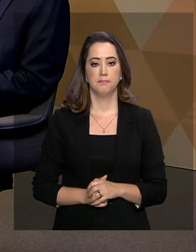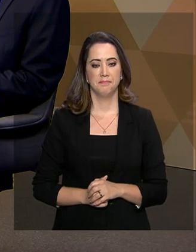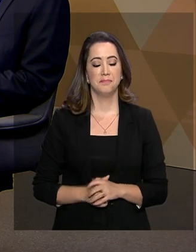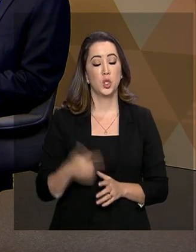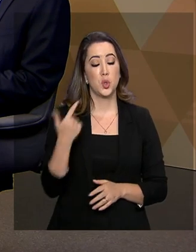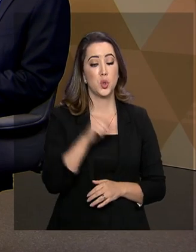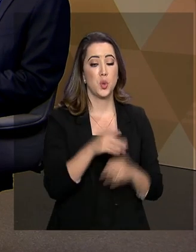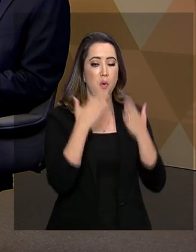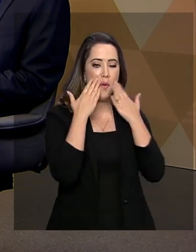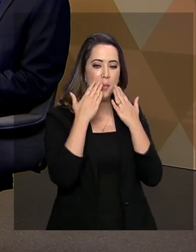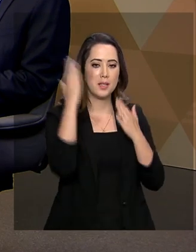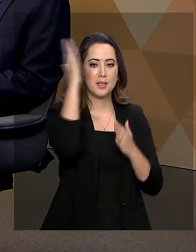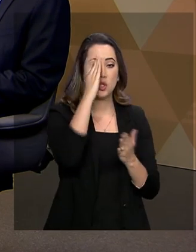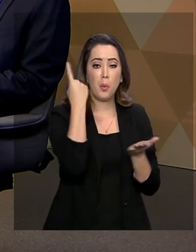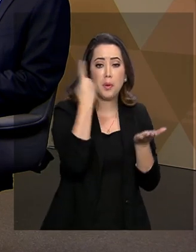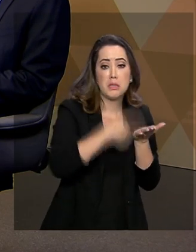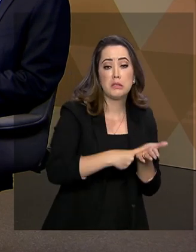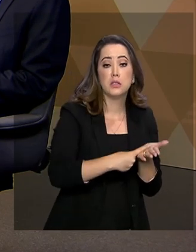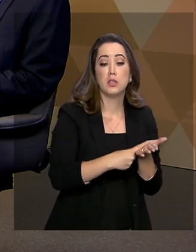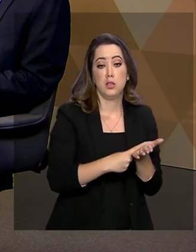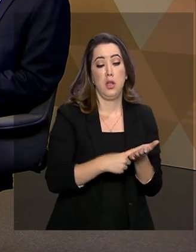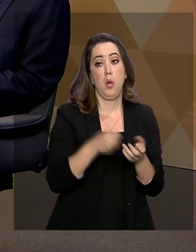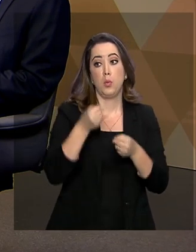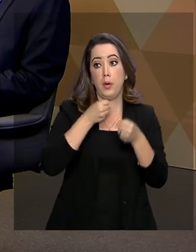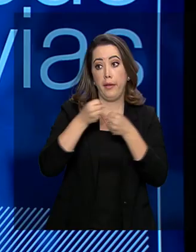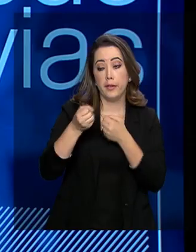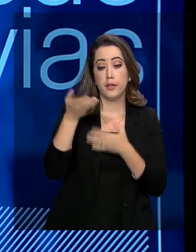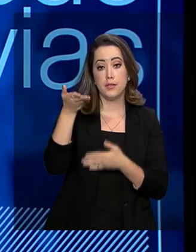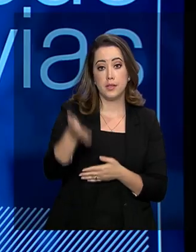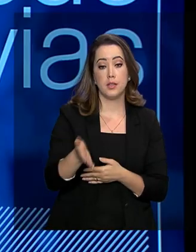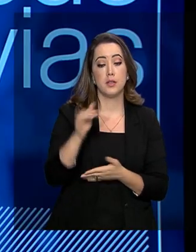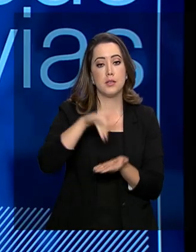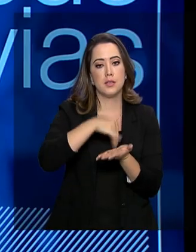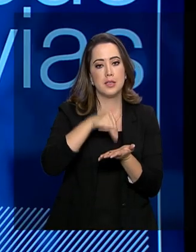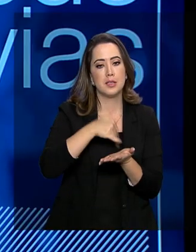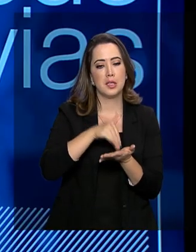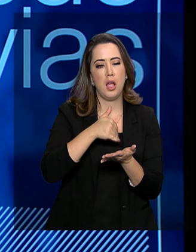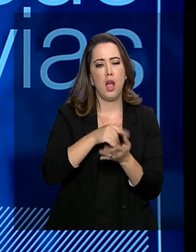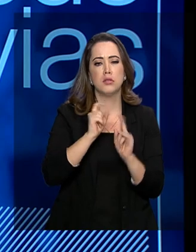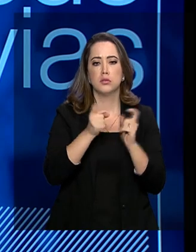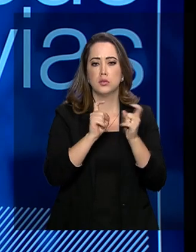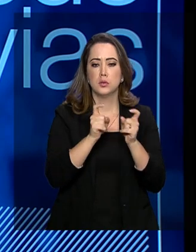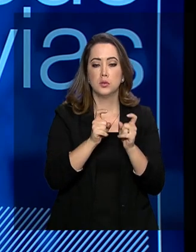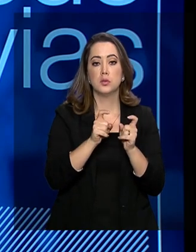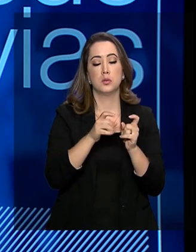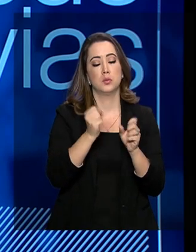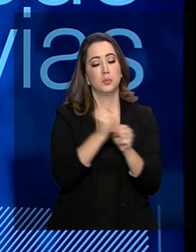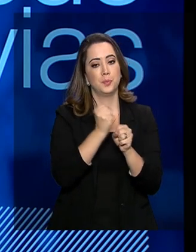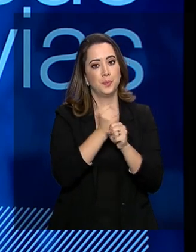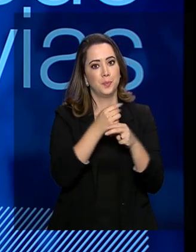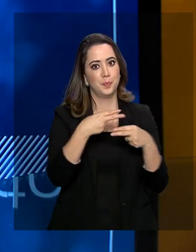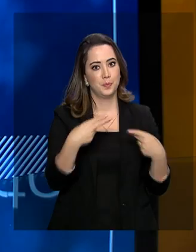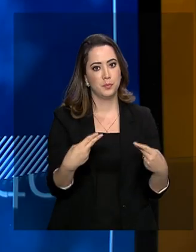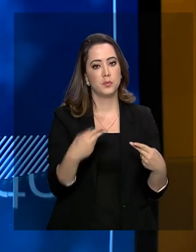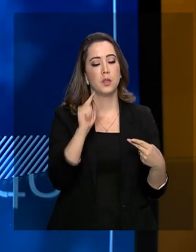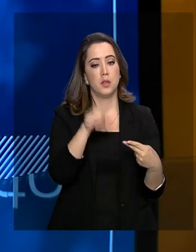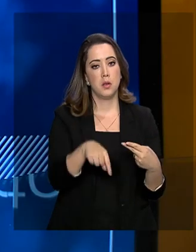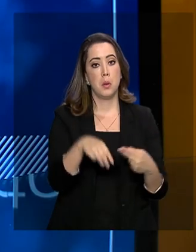Estamos de volta com o Brasil em Pauta. O entrevistado é o secretário executivo do Ministério da Infraestrutura, Marcelo Sampaio.